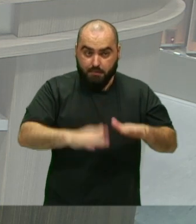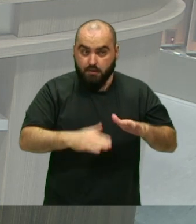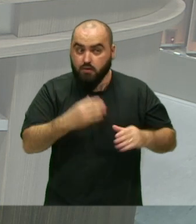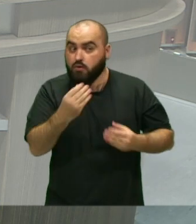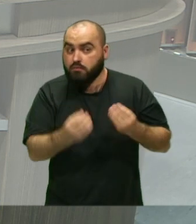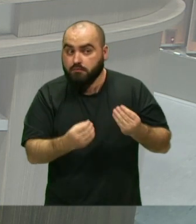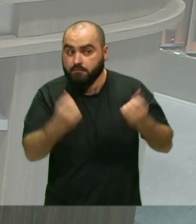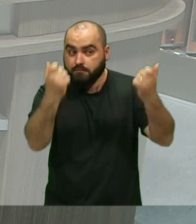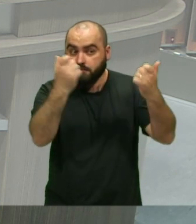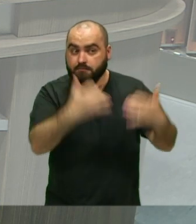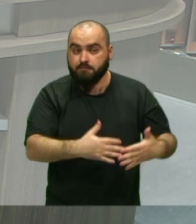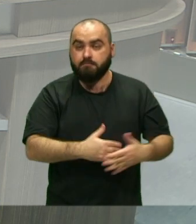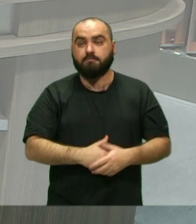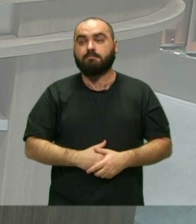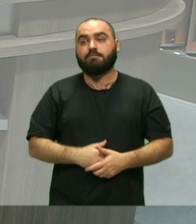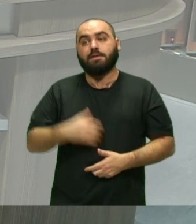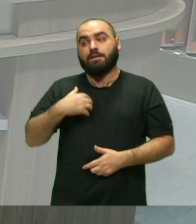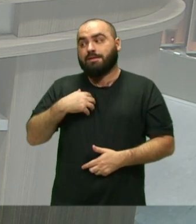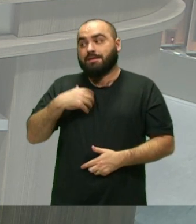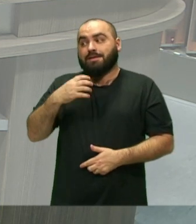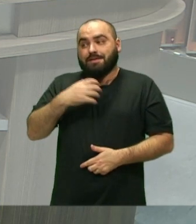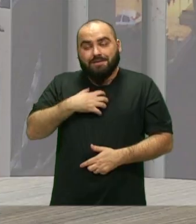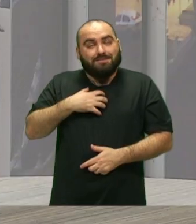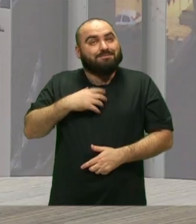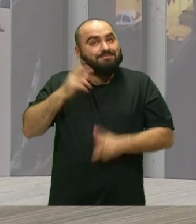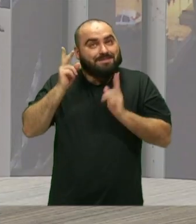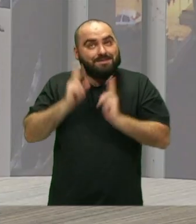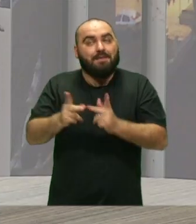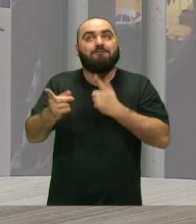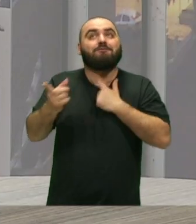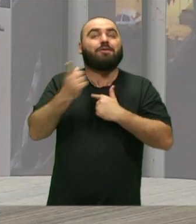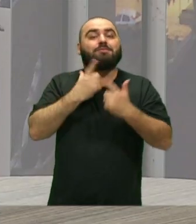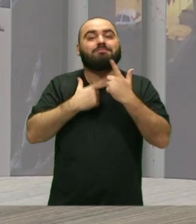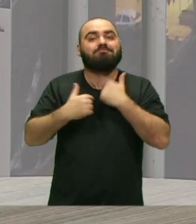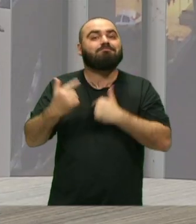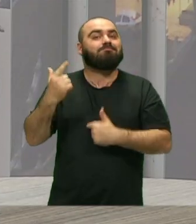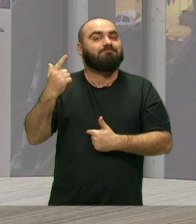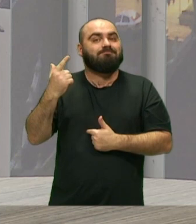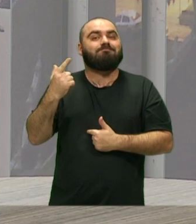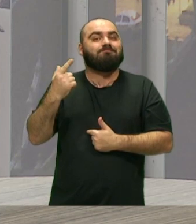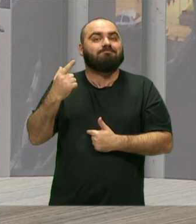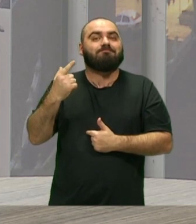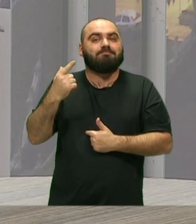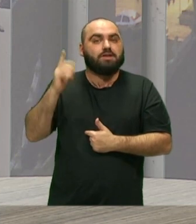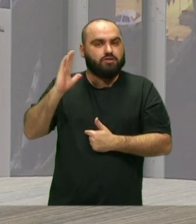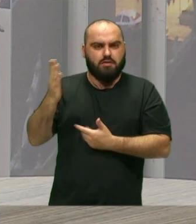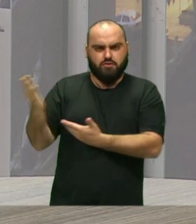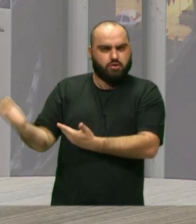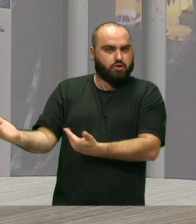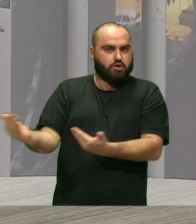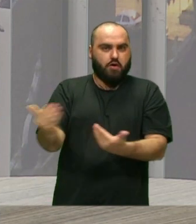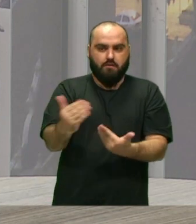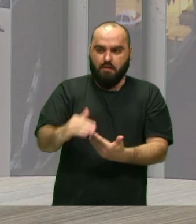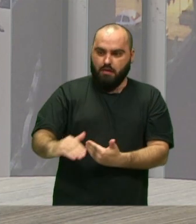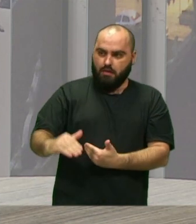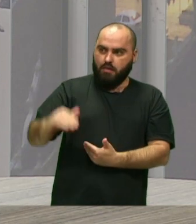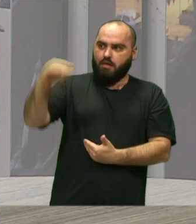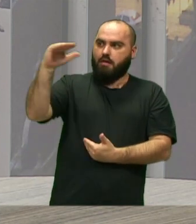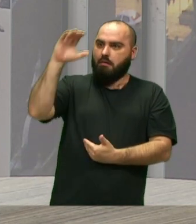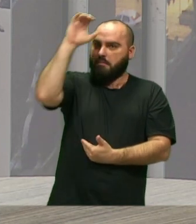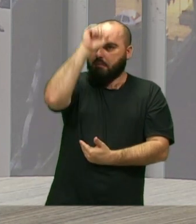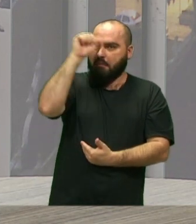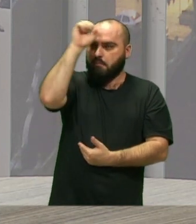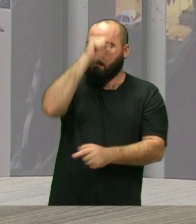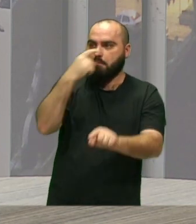é? Eu sempre tive Uma vontade Já tinha feito aula Desde a adolescência Tinha interesse por música